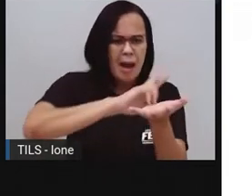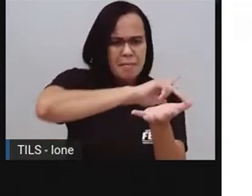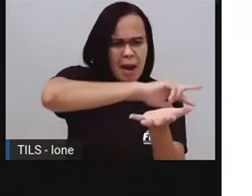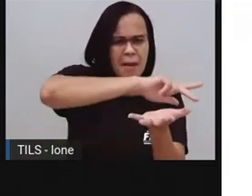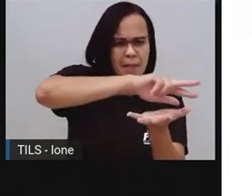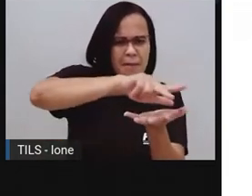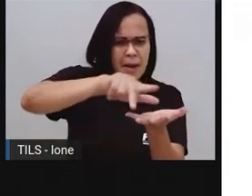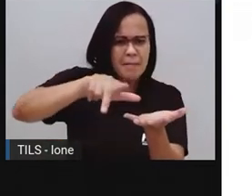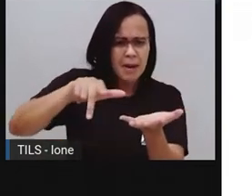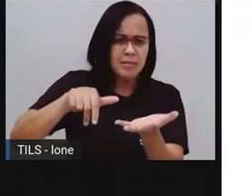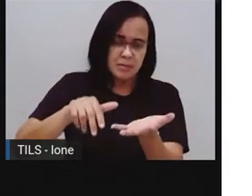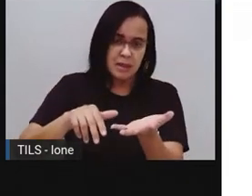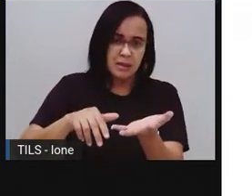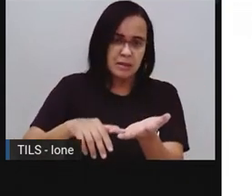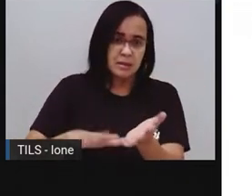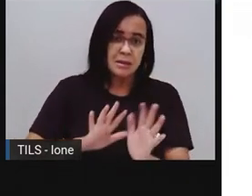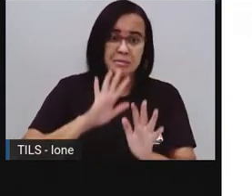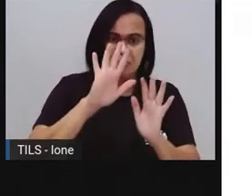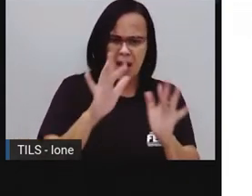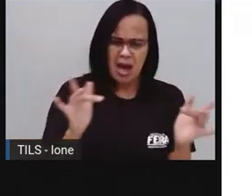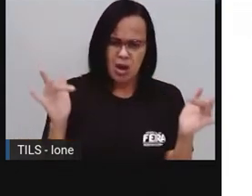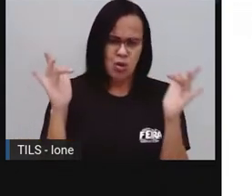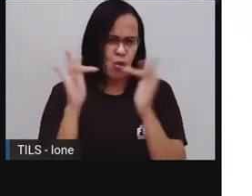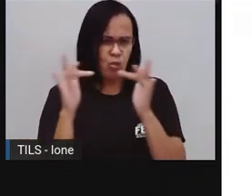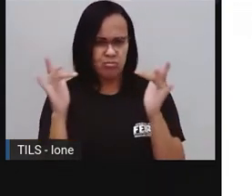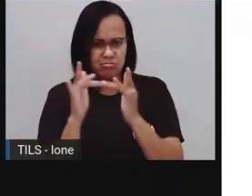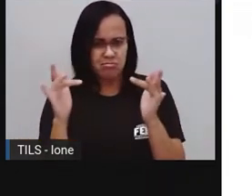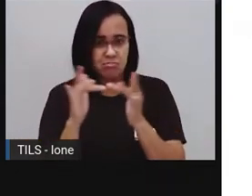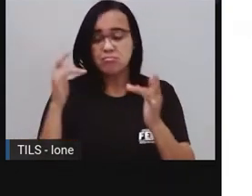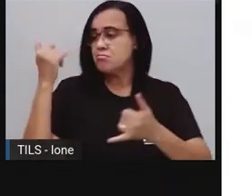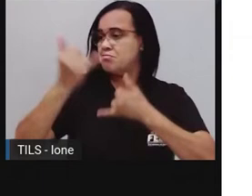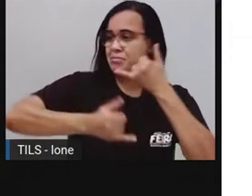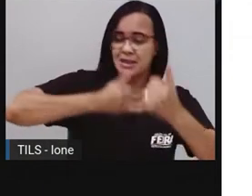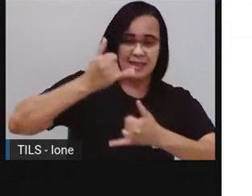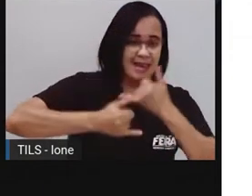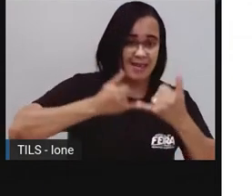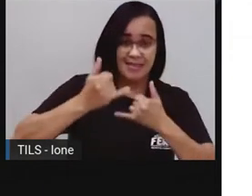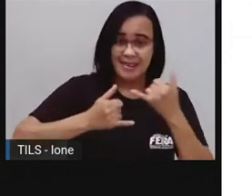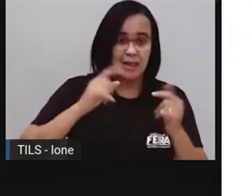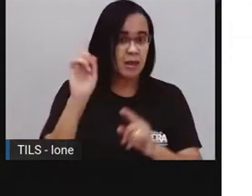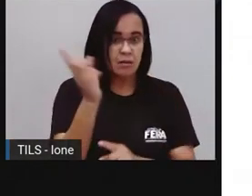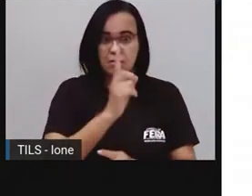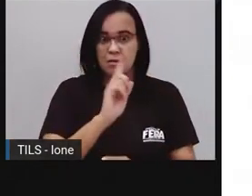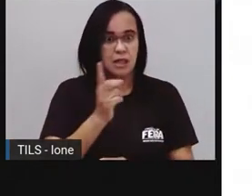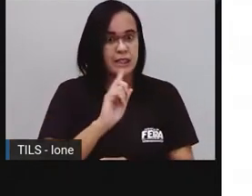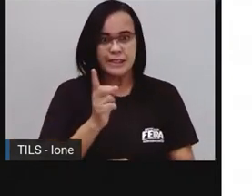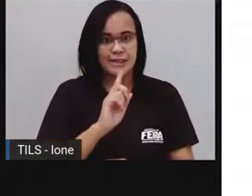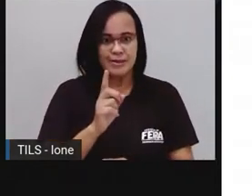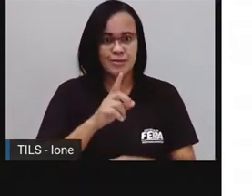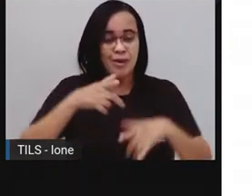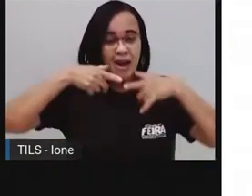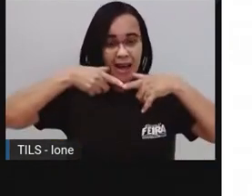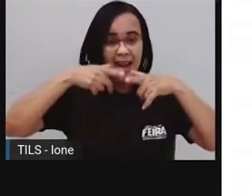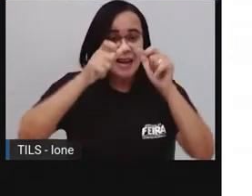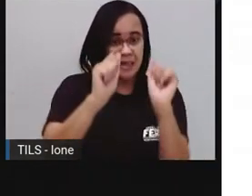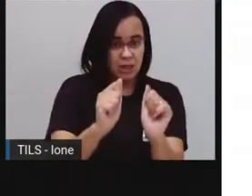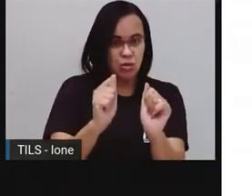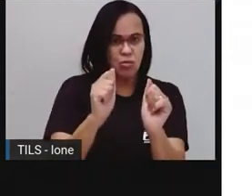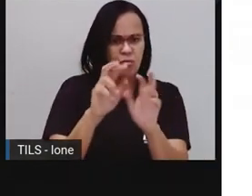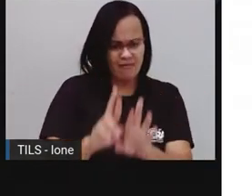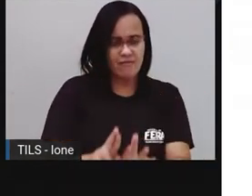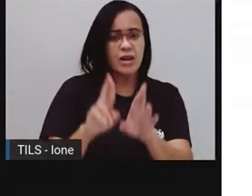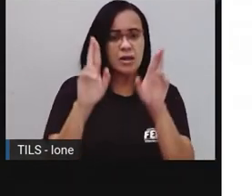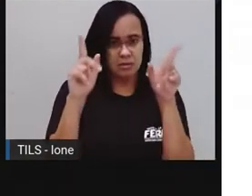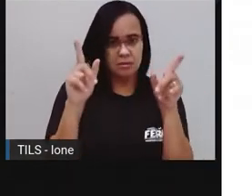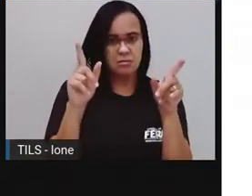interlocutores. Olha só. Exige o quê? Uma linguagem impessoal, né? Como assim,